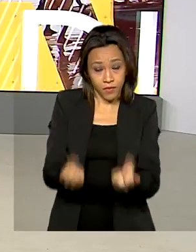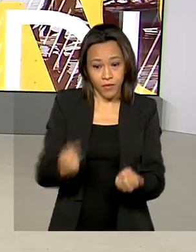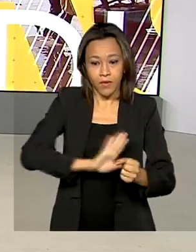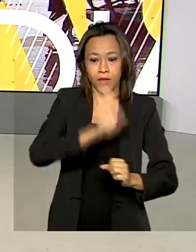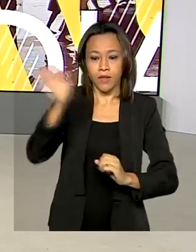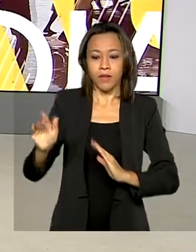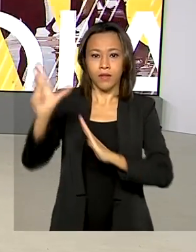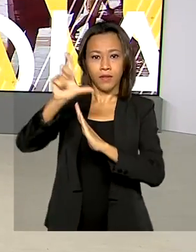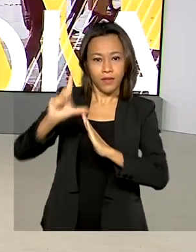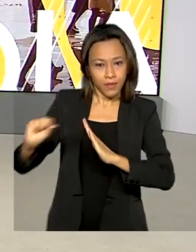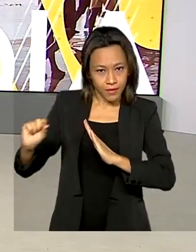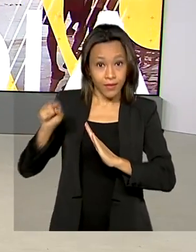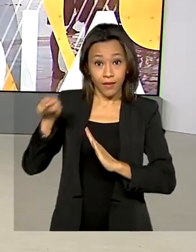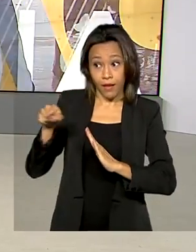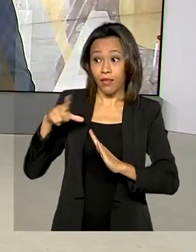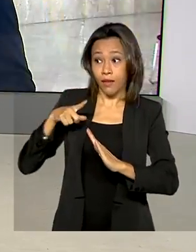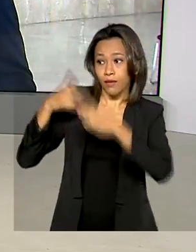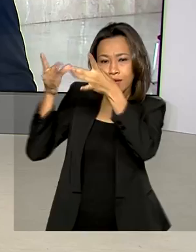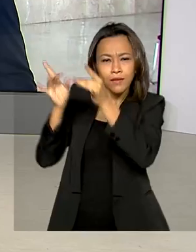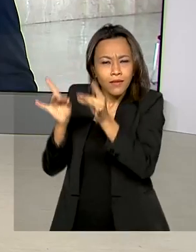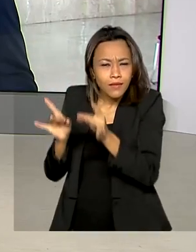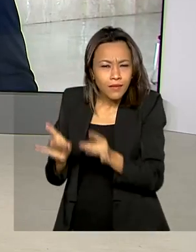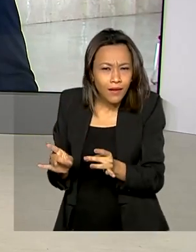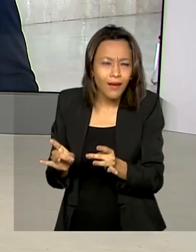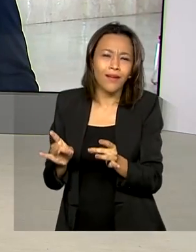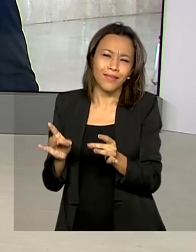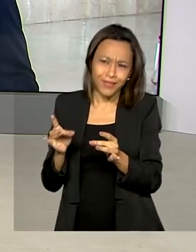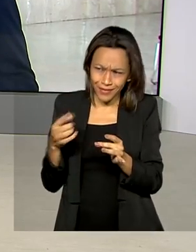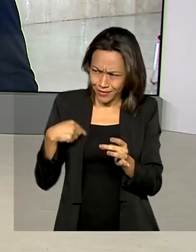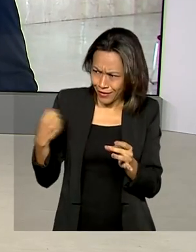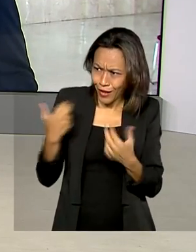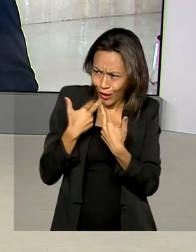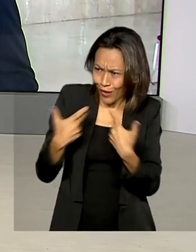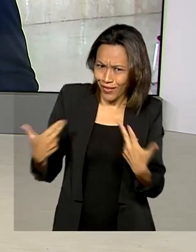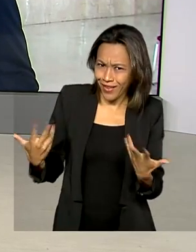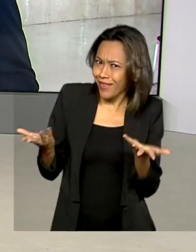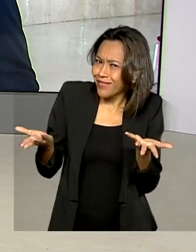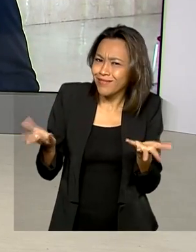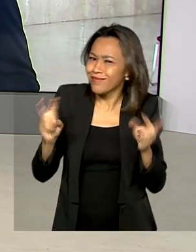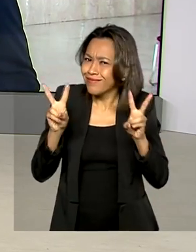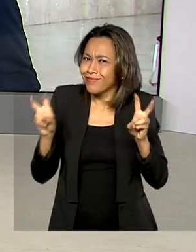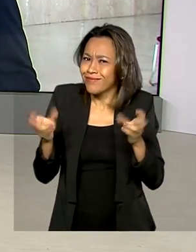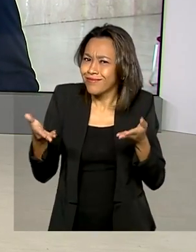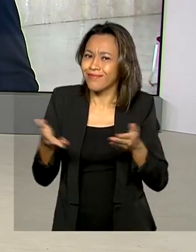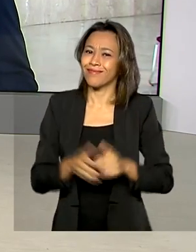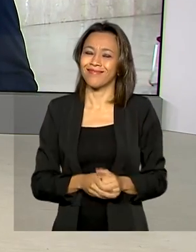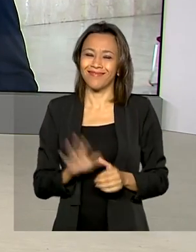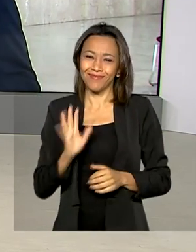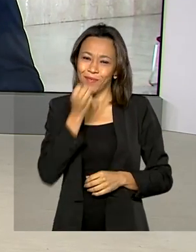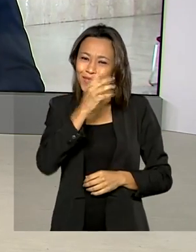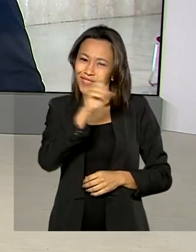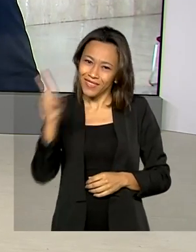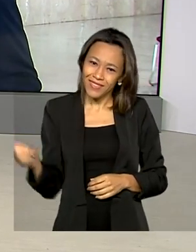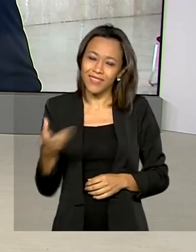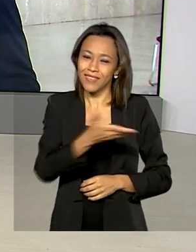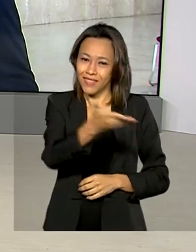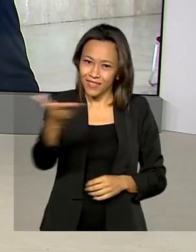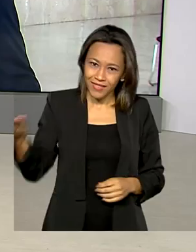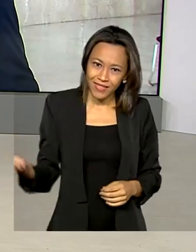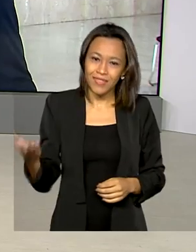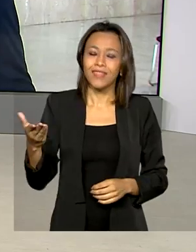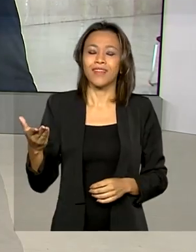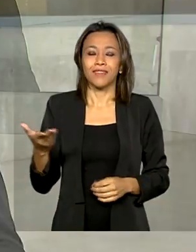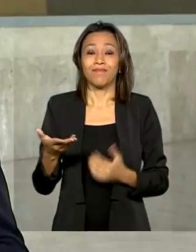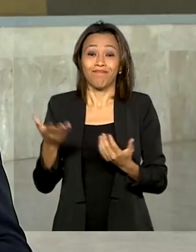repórter Glauco de Queiroz traz os detalhes para a gente. Vem muita mudança por aí, Glauco. Bom dia. Olá, Renata. Bom dia para você.